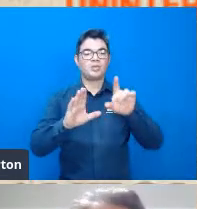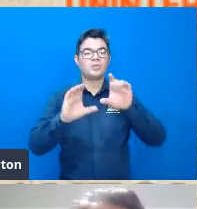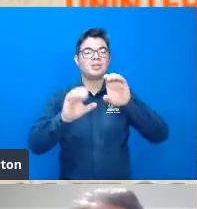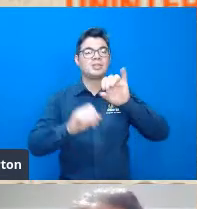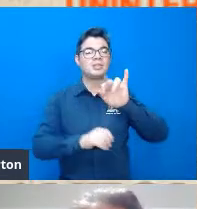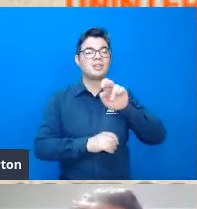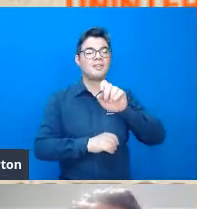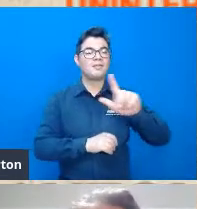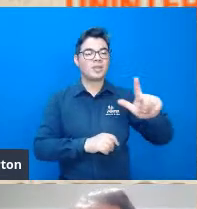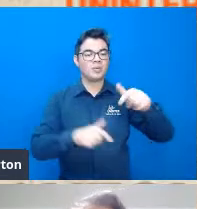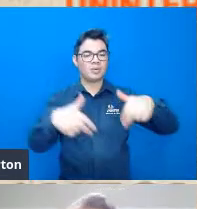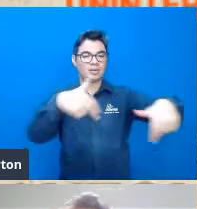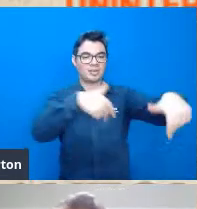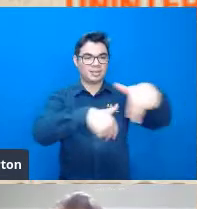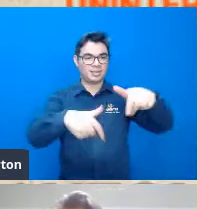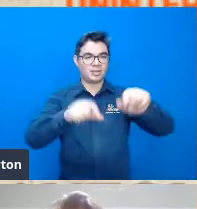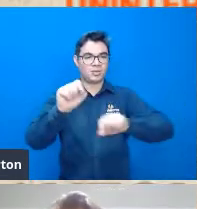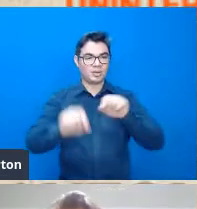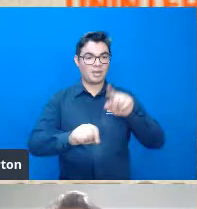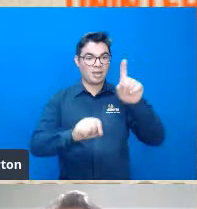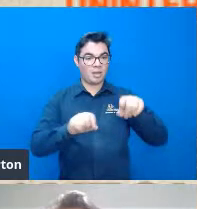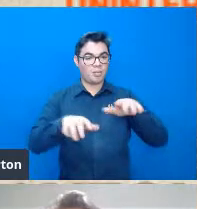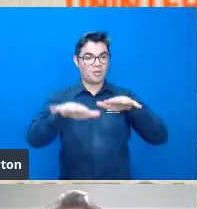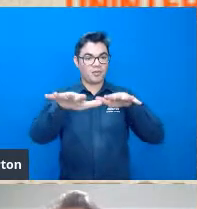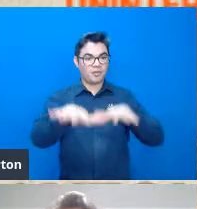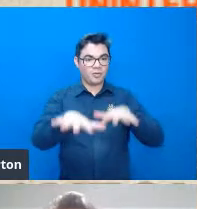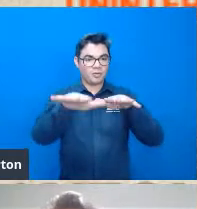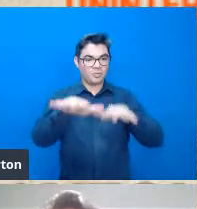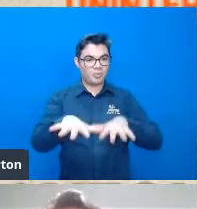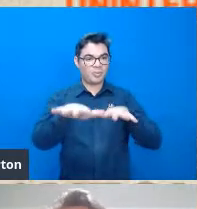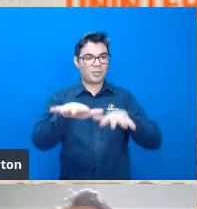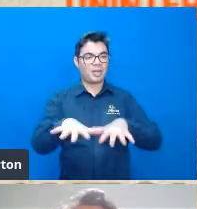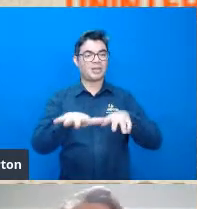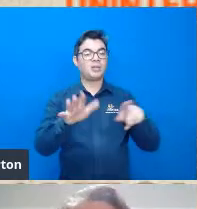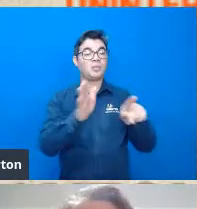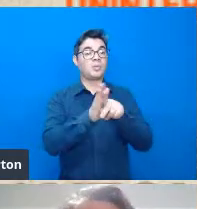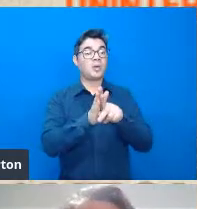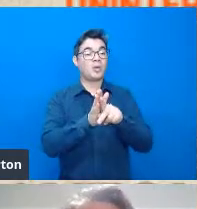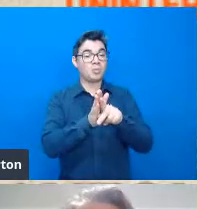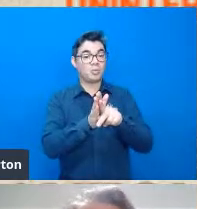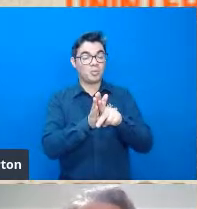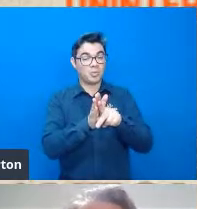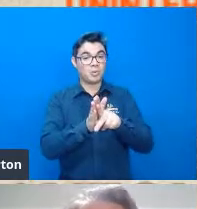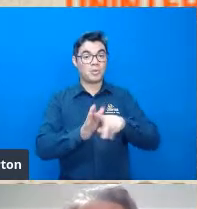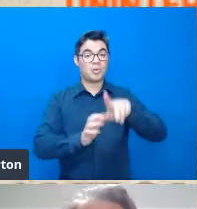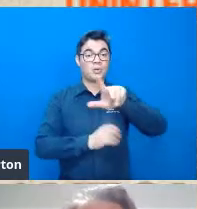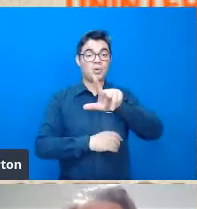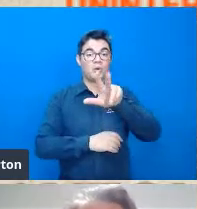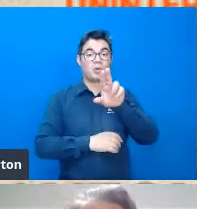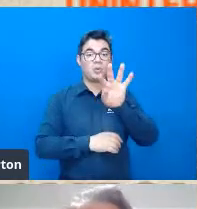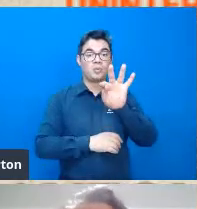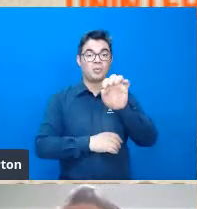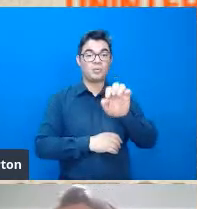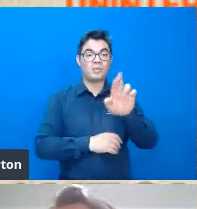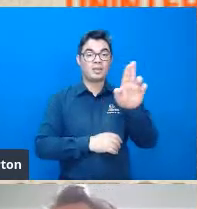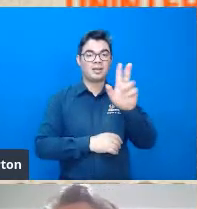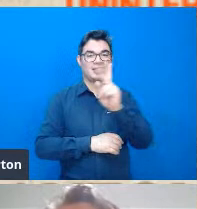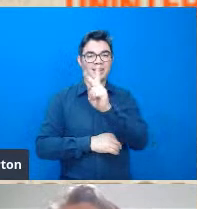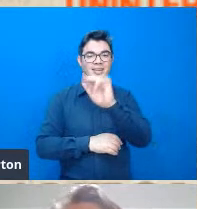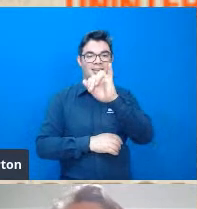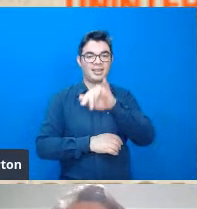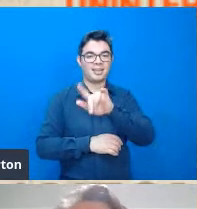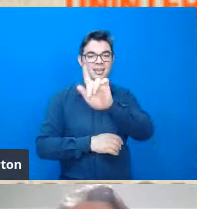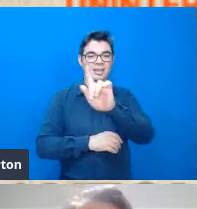foi do que o icônico movimento liderado, né, que a tem na figura do Martin Luther King, e que levou a uma maior percepção de desigualdade